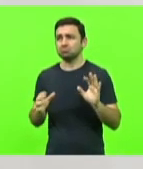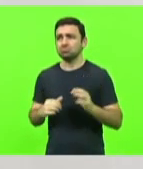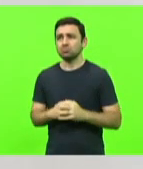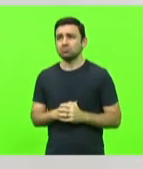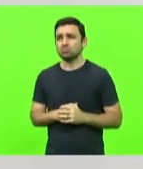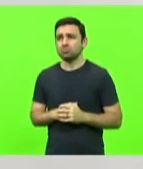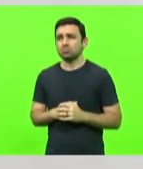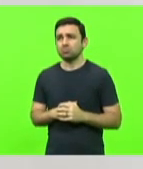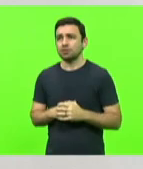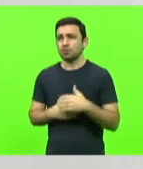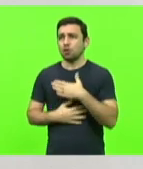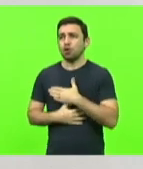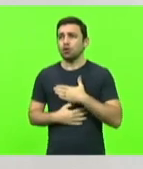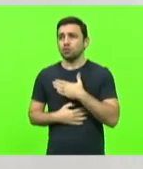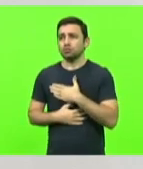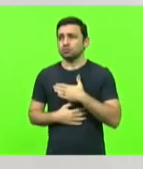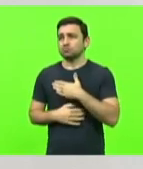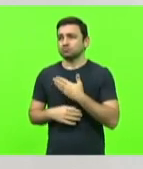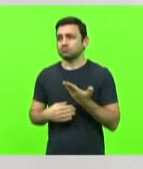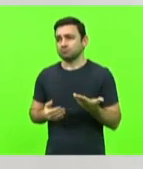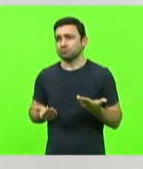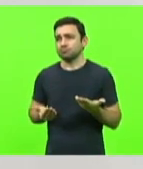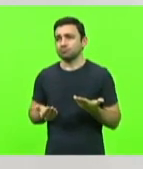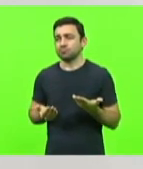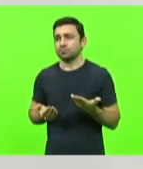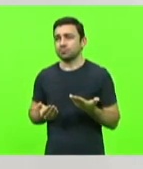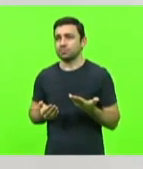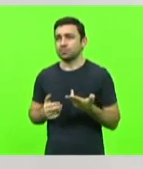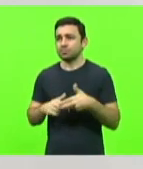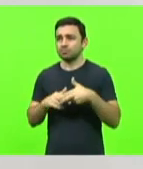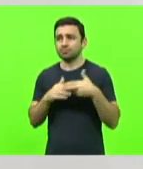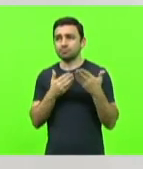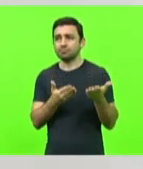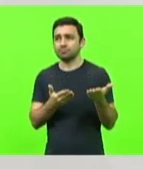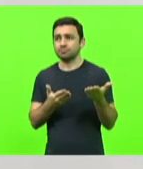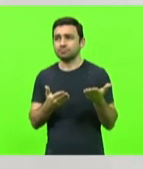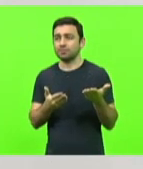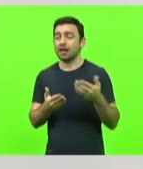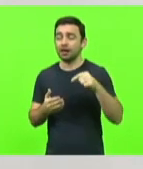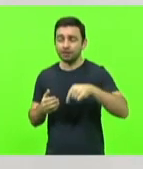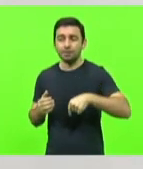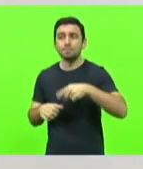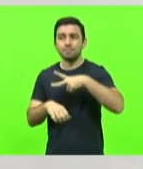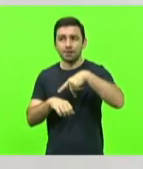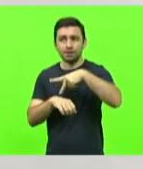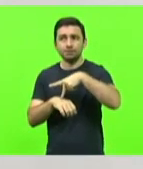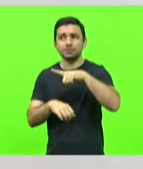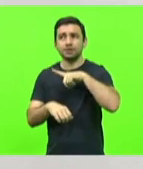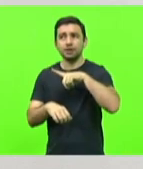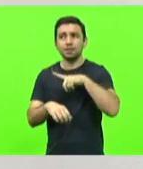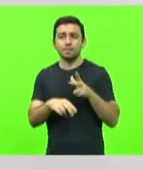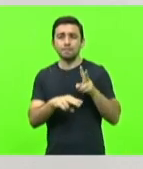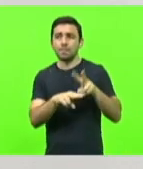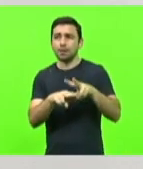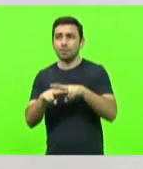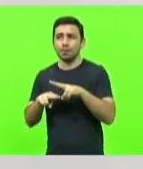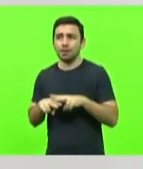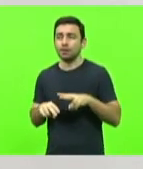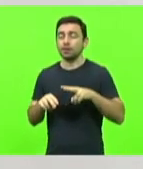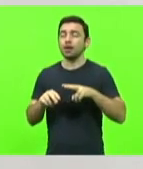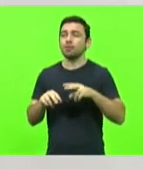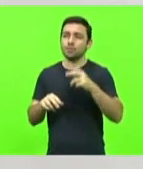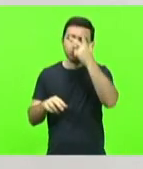né, terei orgulho de ir para a cadeia por causa disso, porque é o que está sendo, está sendo feito no nosso país, né, prende caminhoneiro,